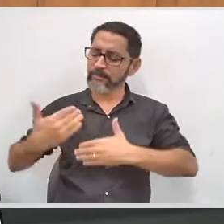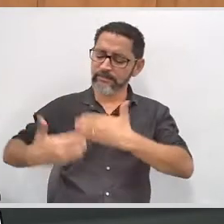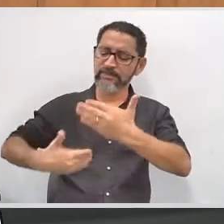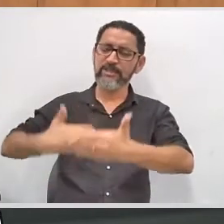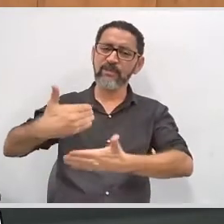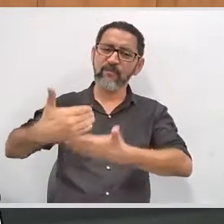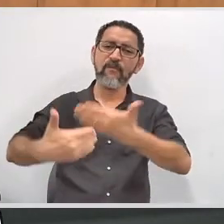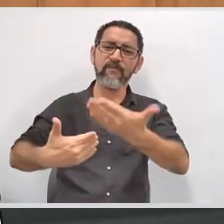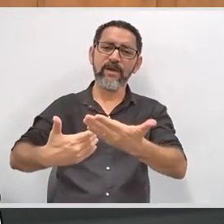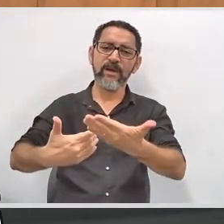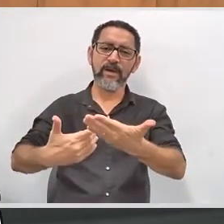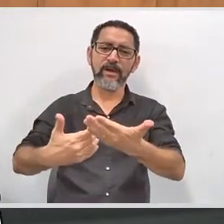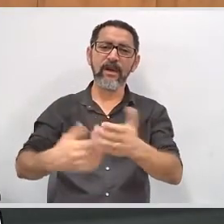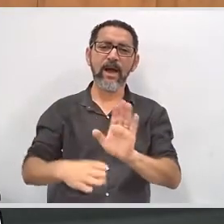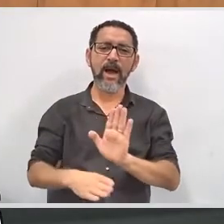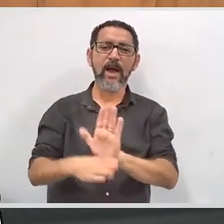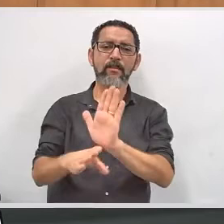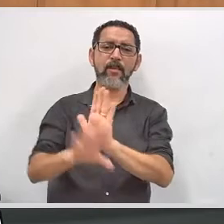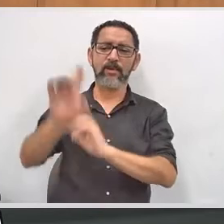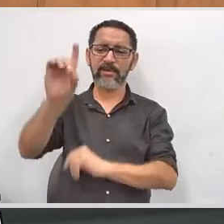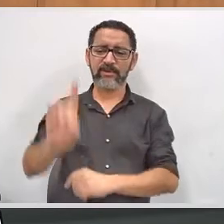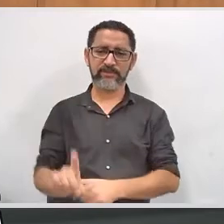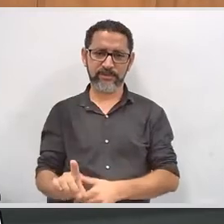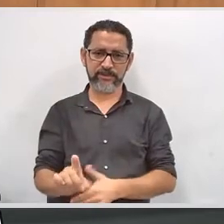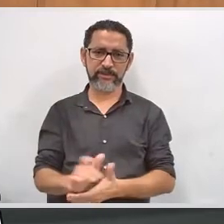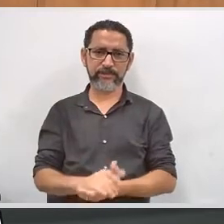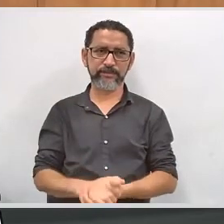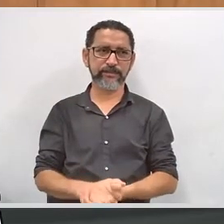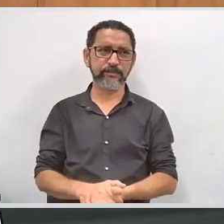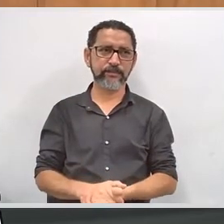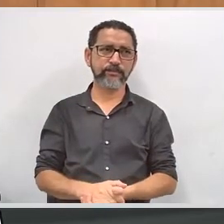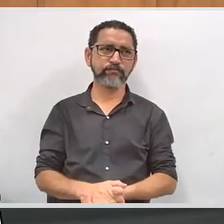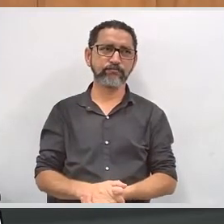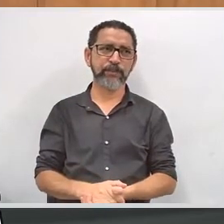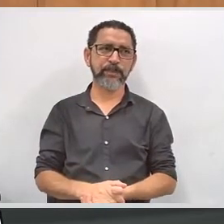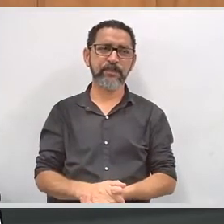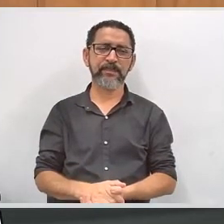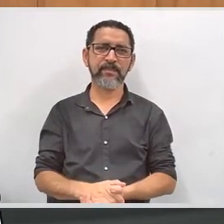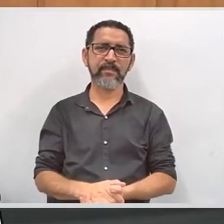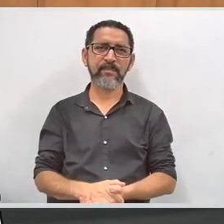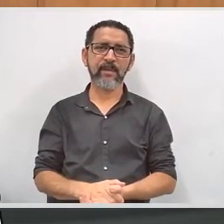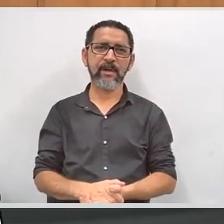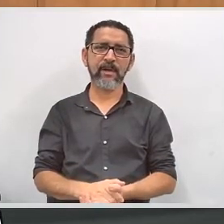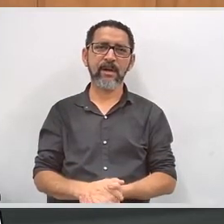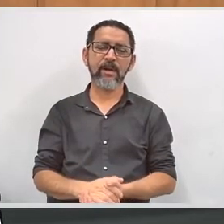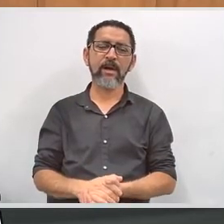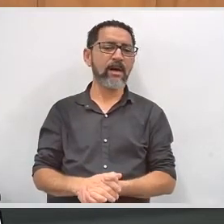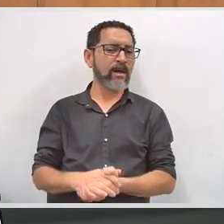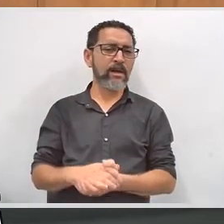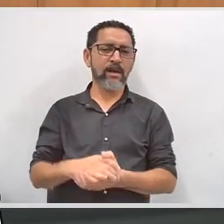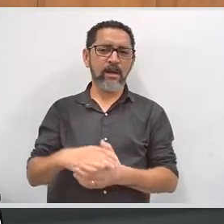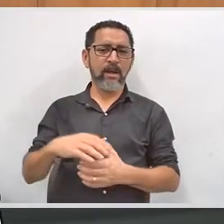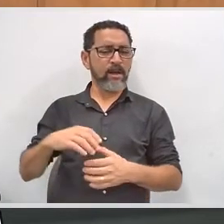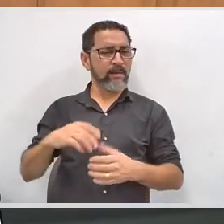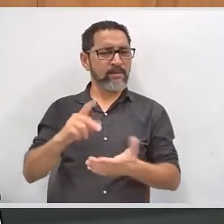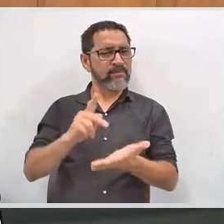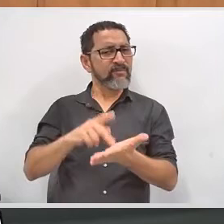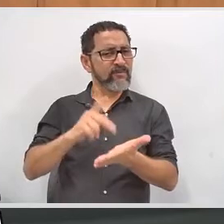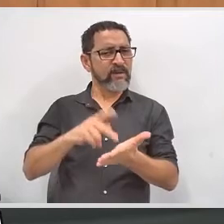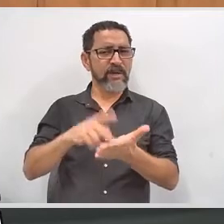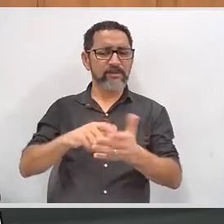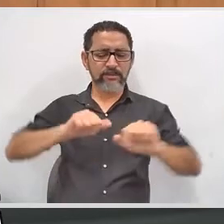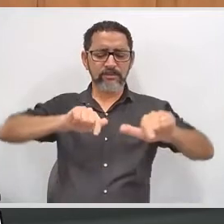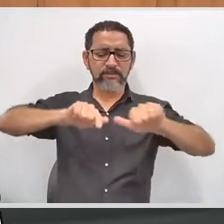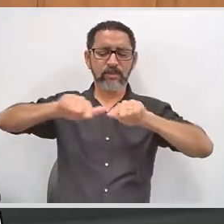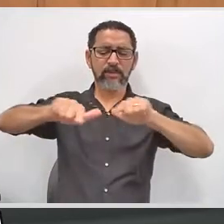envolvidas nessas ações junto às pessoas com portadoras de deficiência. É um trabalho de conscientização